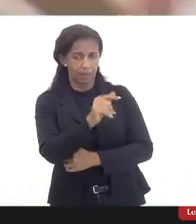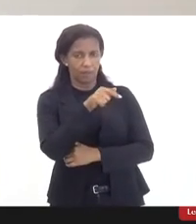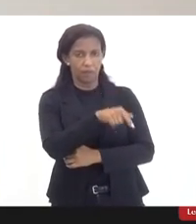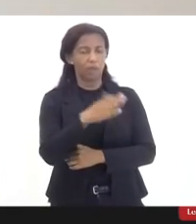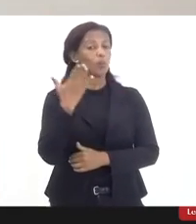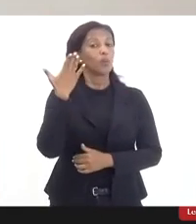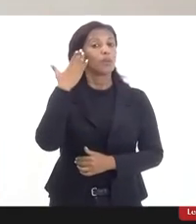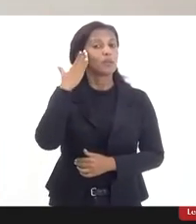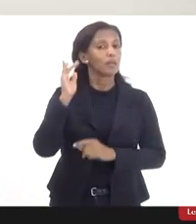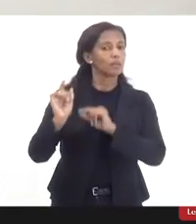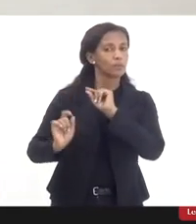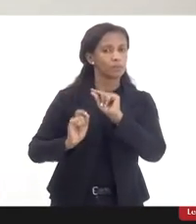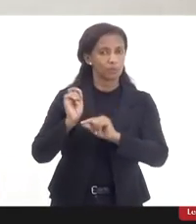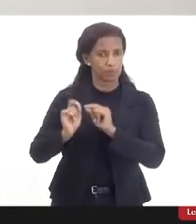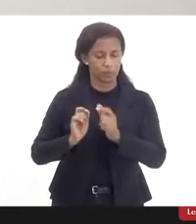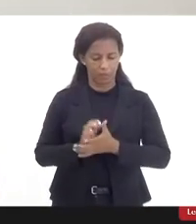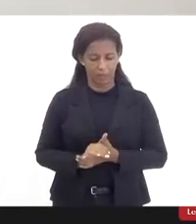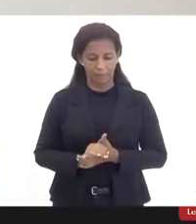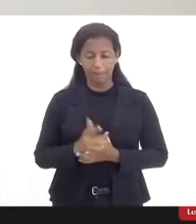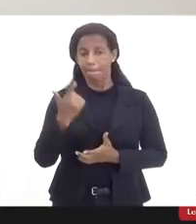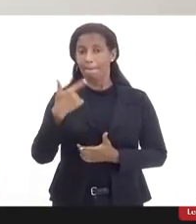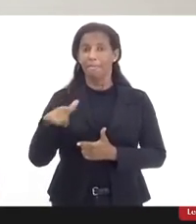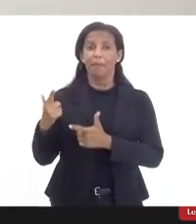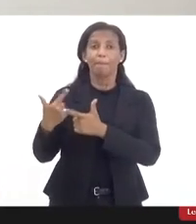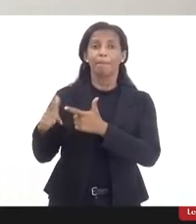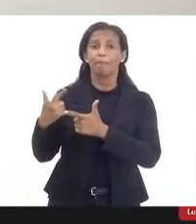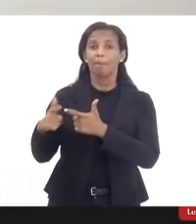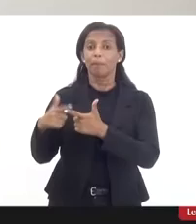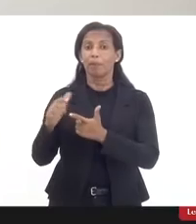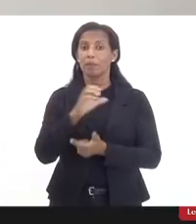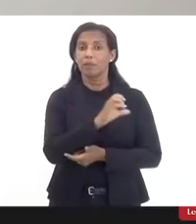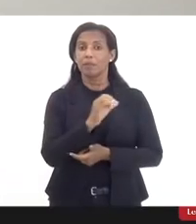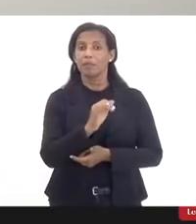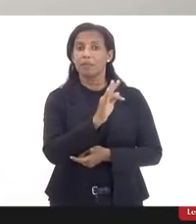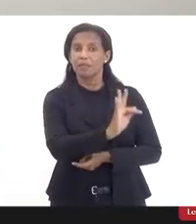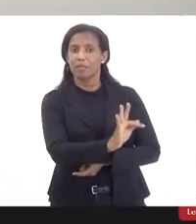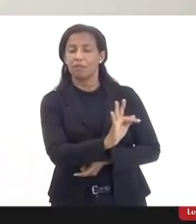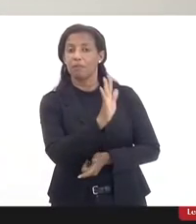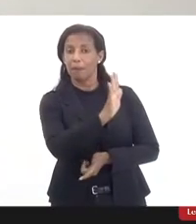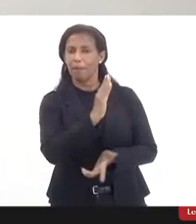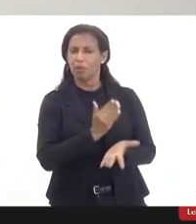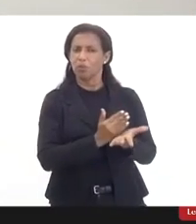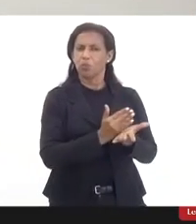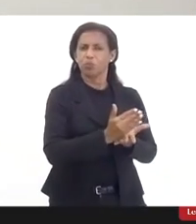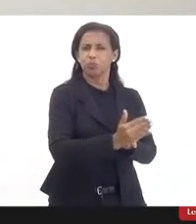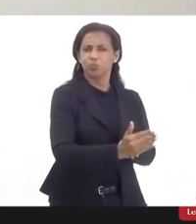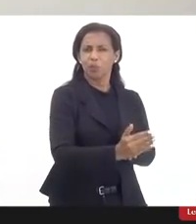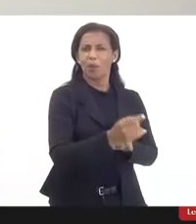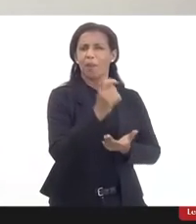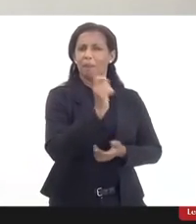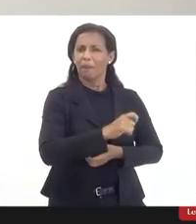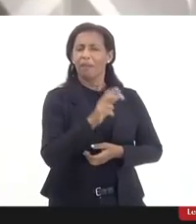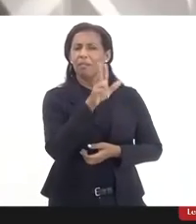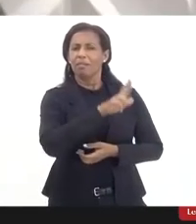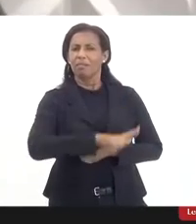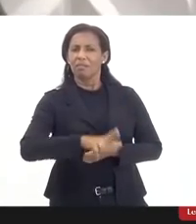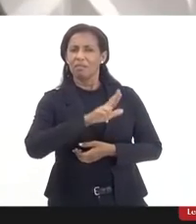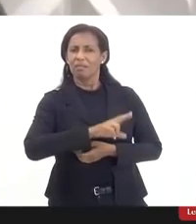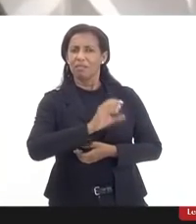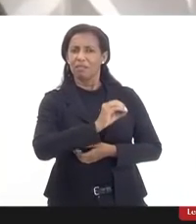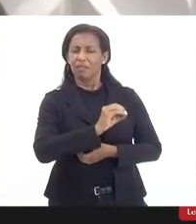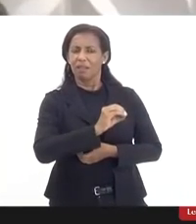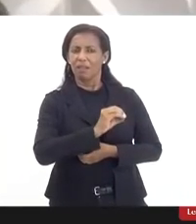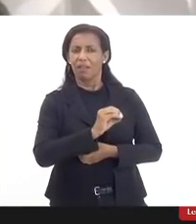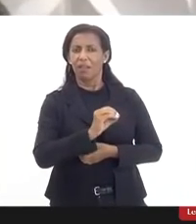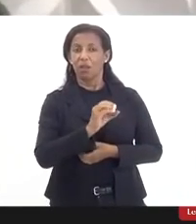não haveria problema na utilização do SIDI, mas pode ser um ponto de partida para que a gente utilize o CIFI